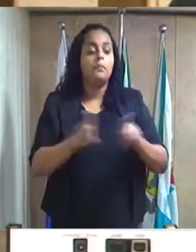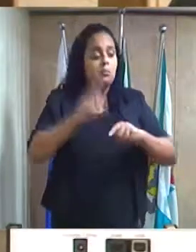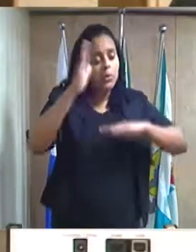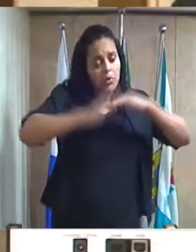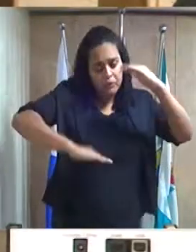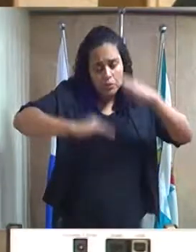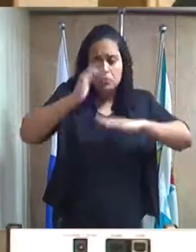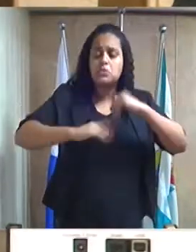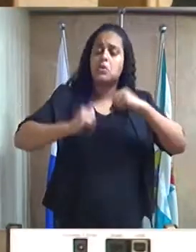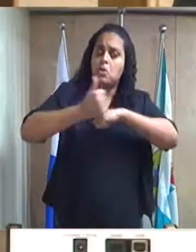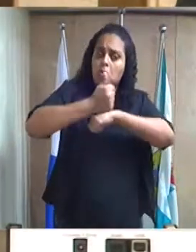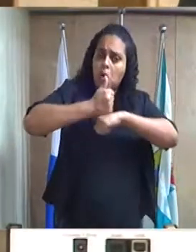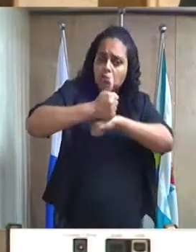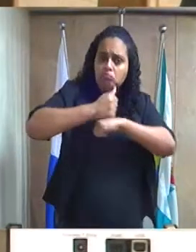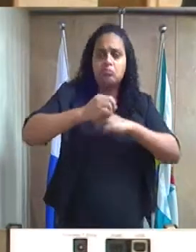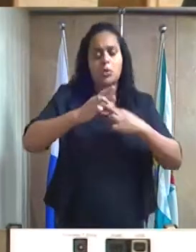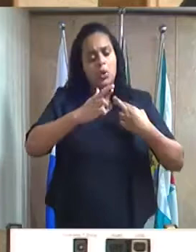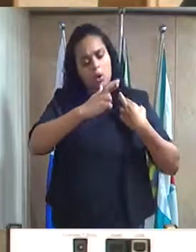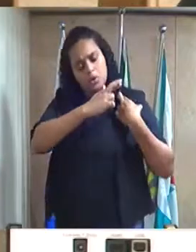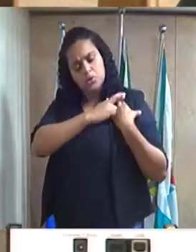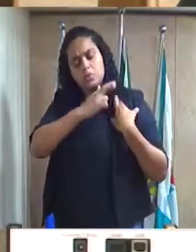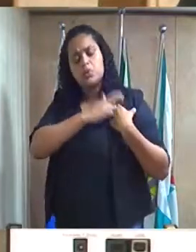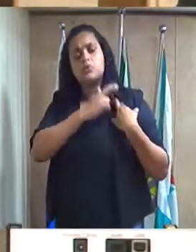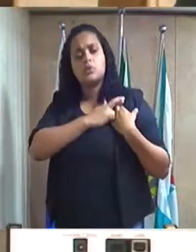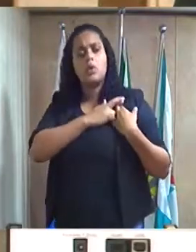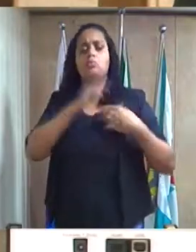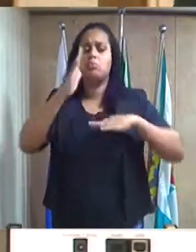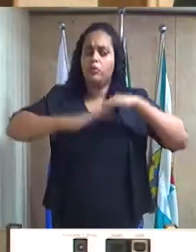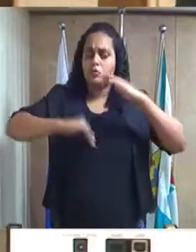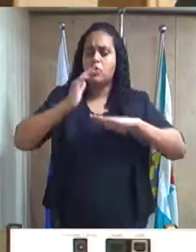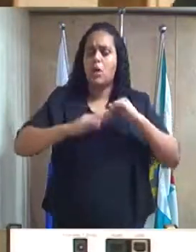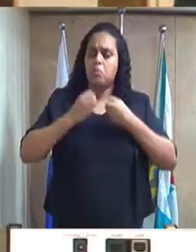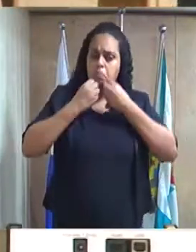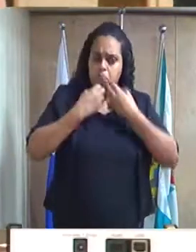integrante e comprometimento com o bom desempenho de suas funções.